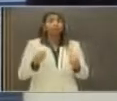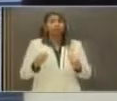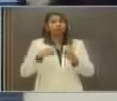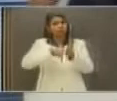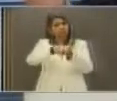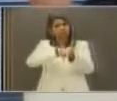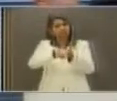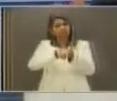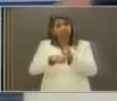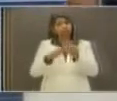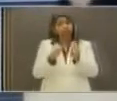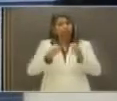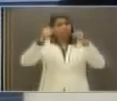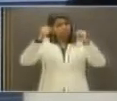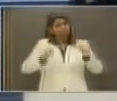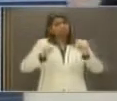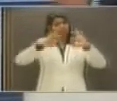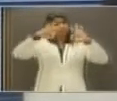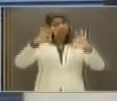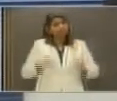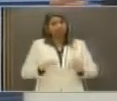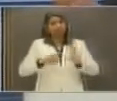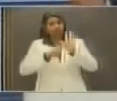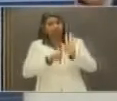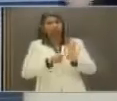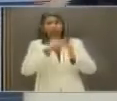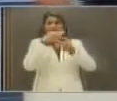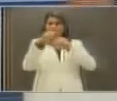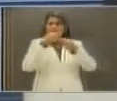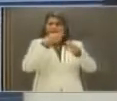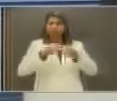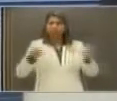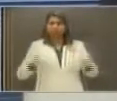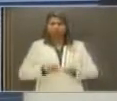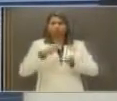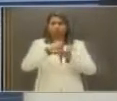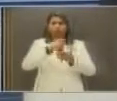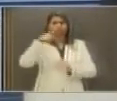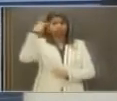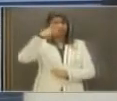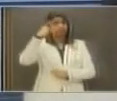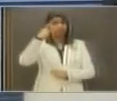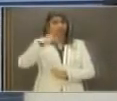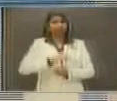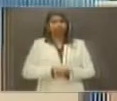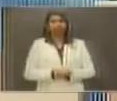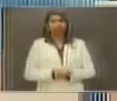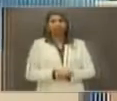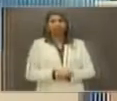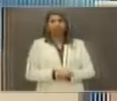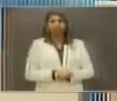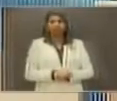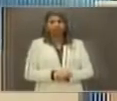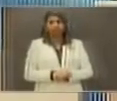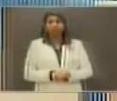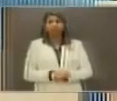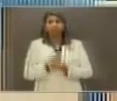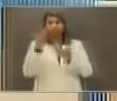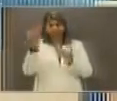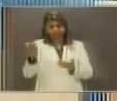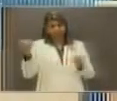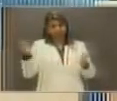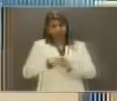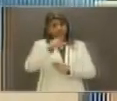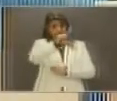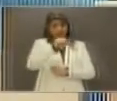concretamente, apresentar de proposta em favor do Estado da Paraíba? Muito bem. Apenas o senhor tem que escolher uma